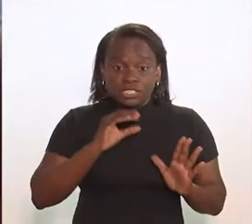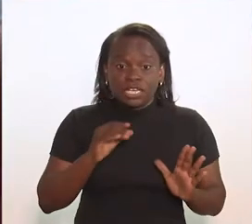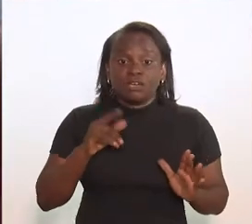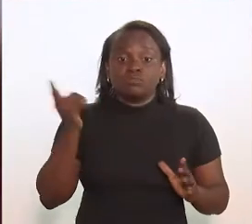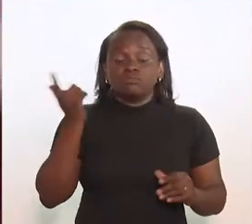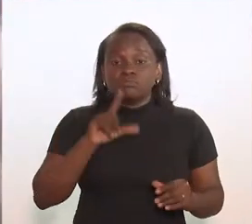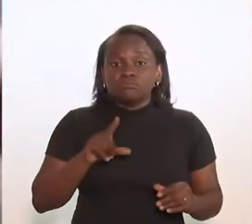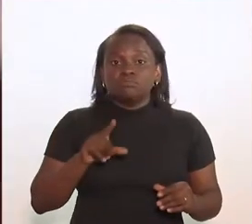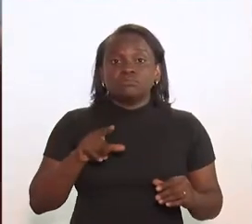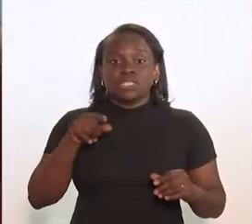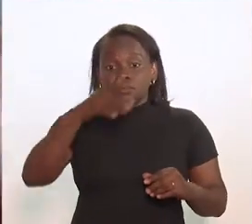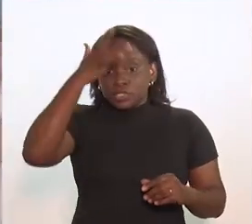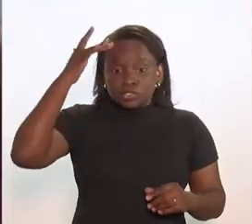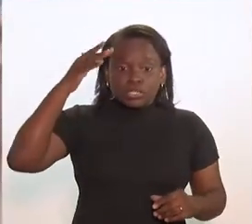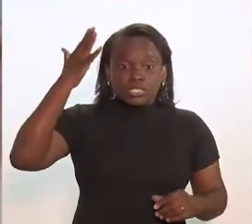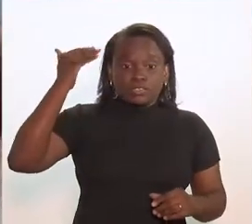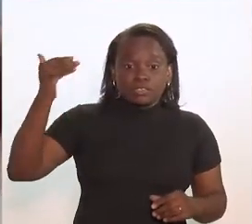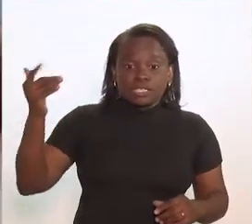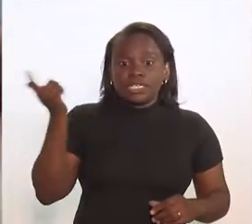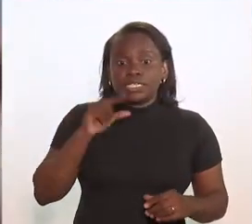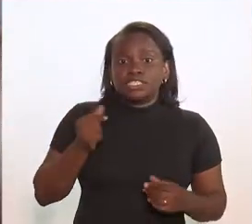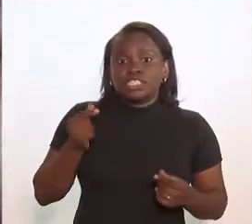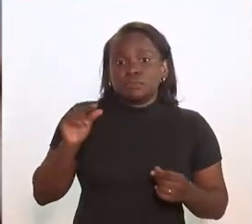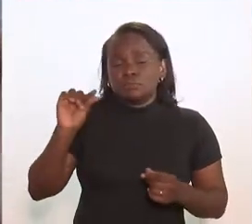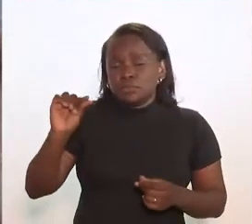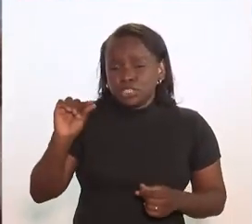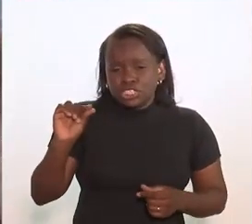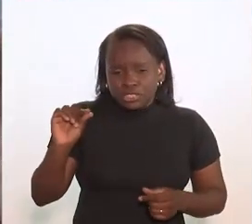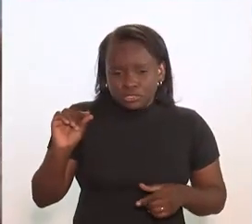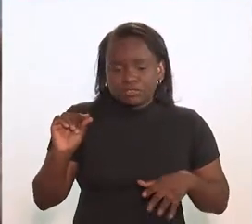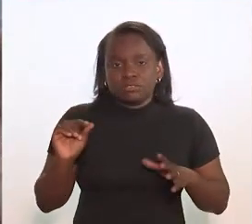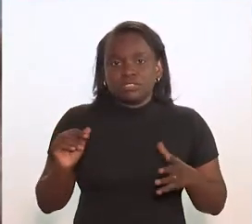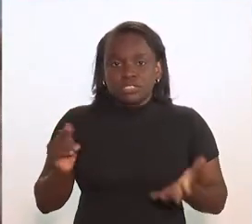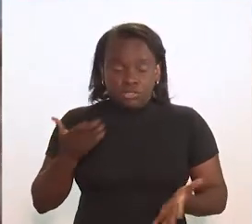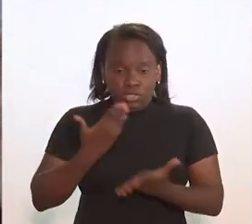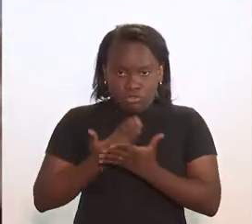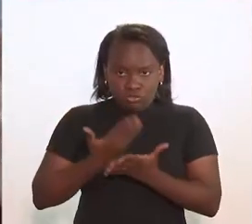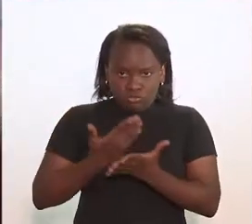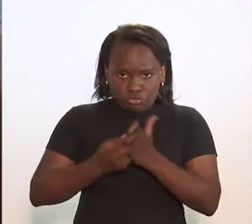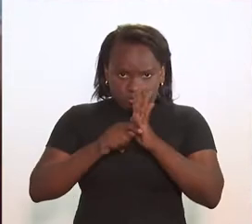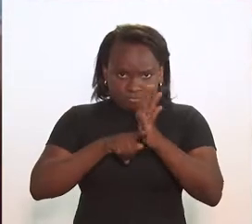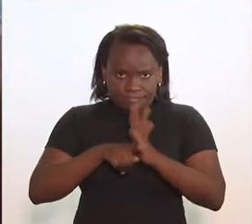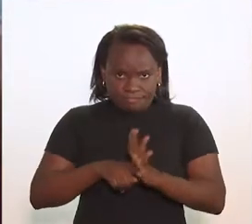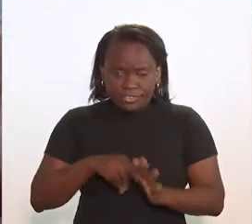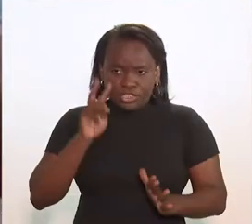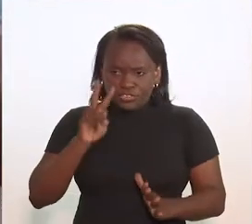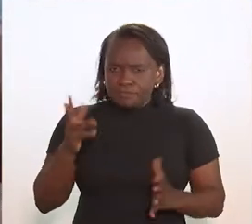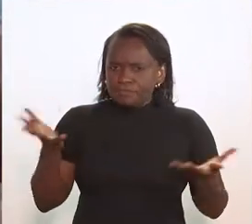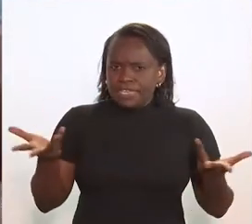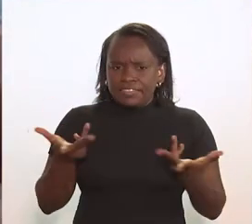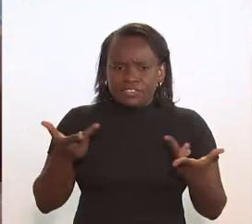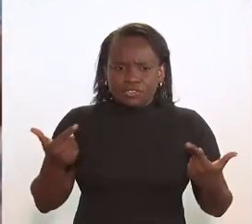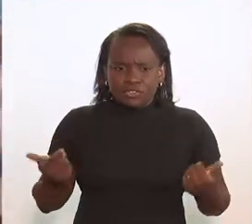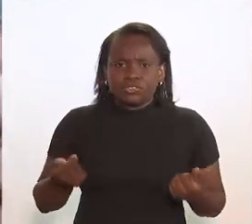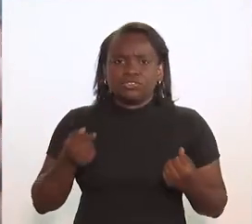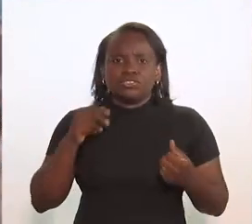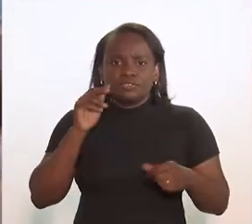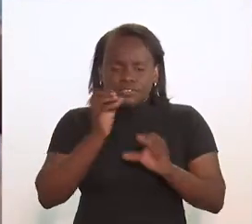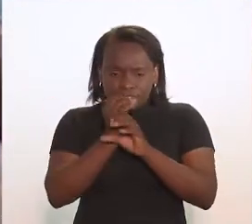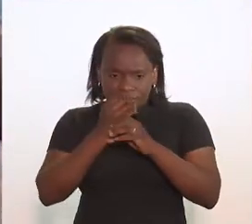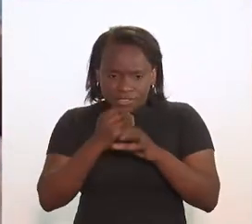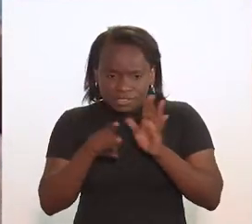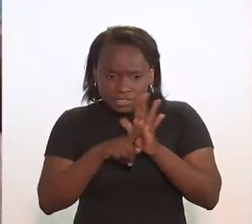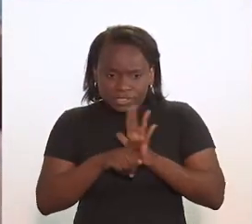emergencial atingiu aqueles artistas que ganhavam muito pouco. Um estudo que eu vi maravilhoso feito